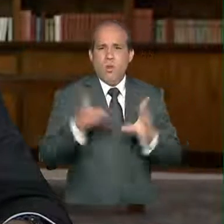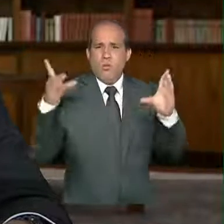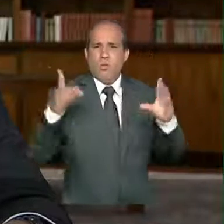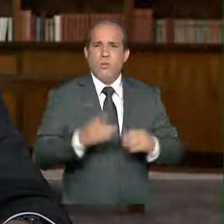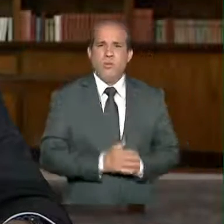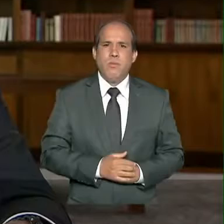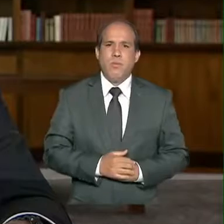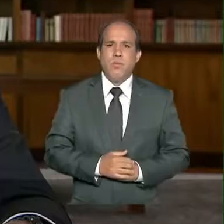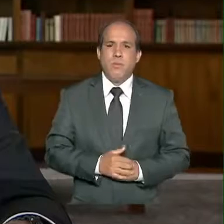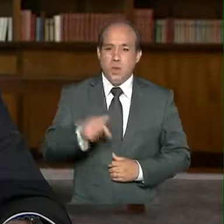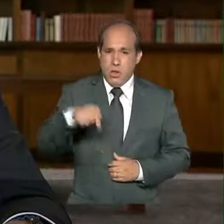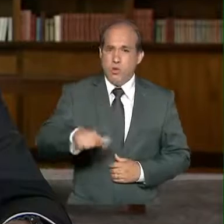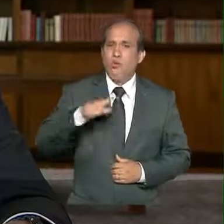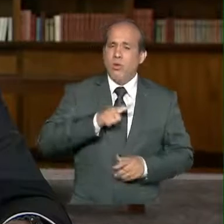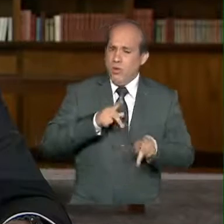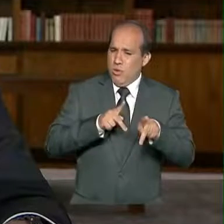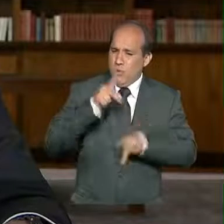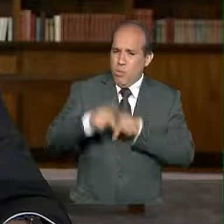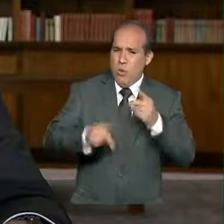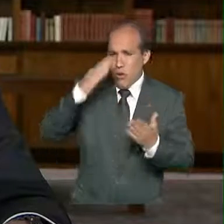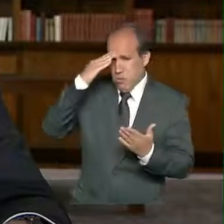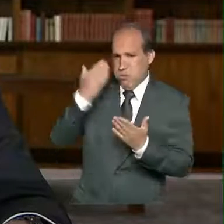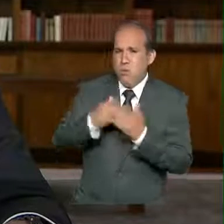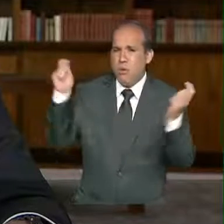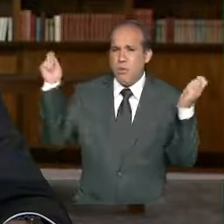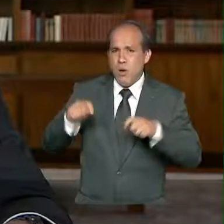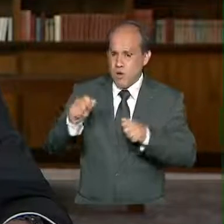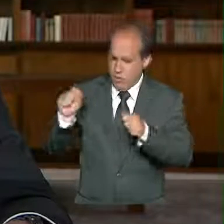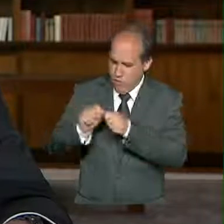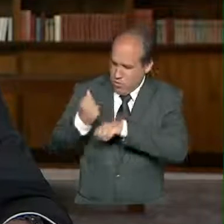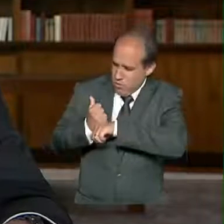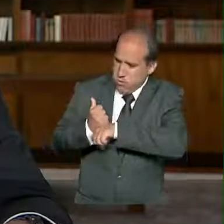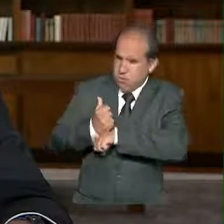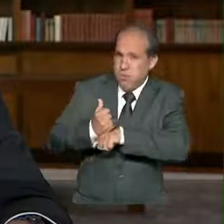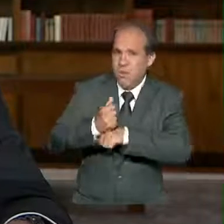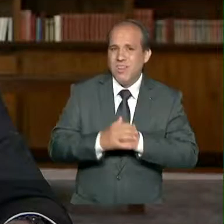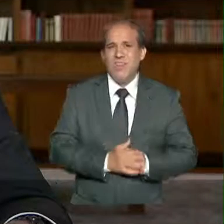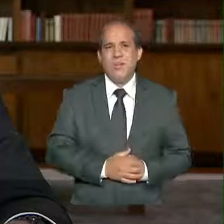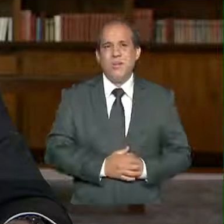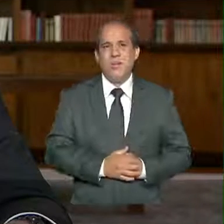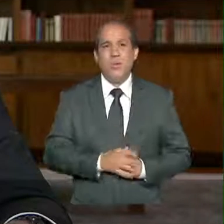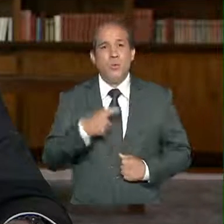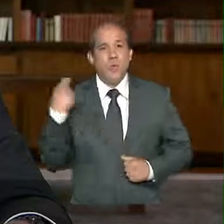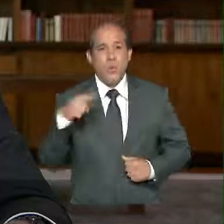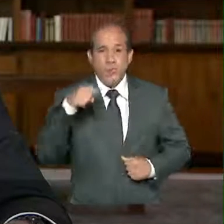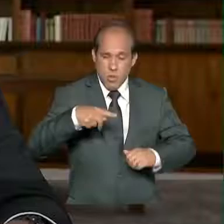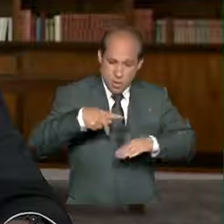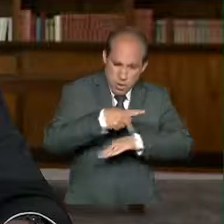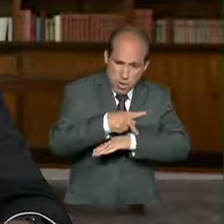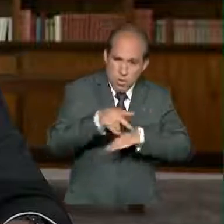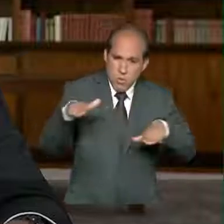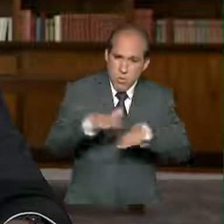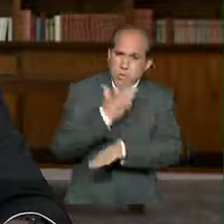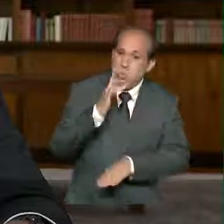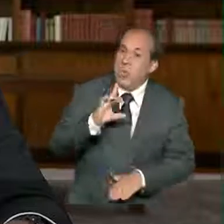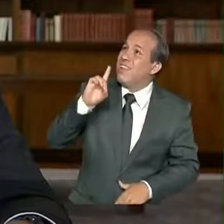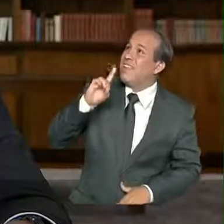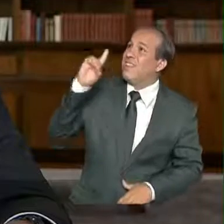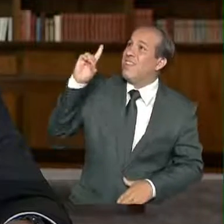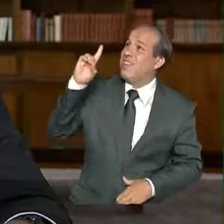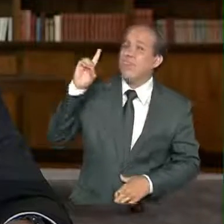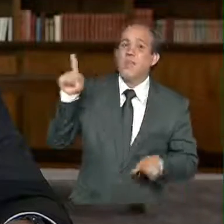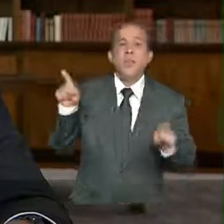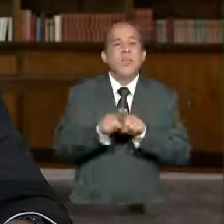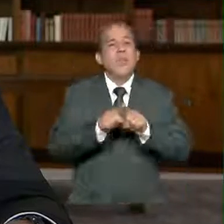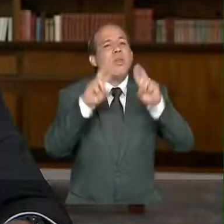Formamos um povo que acredita poder fazer melhor Somos uma nação temente a Deus,